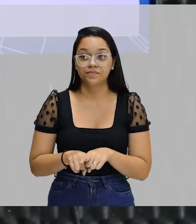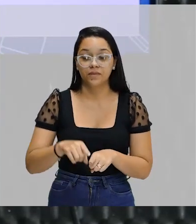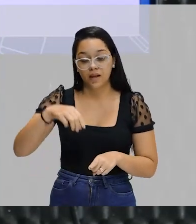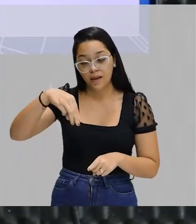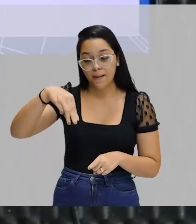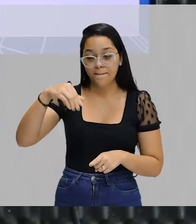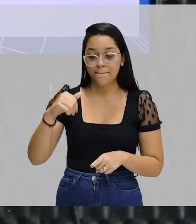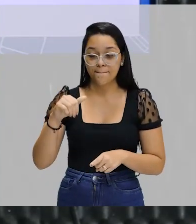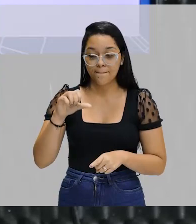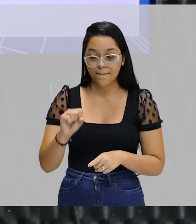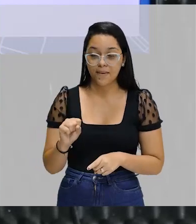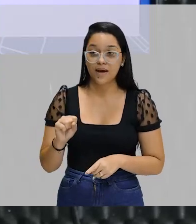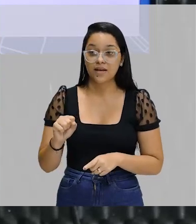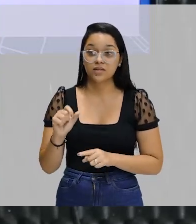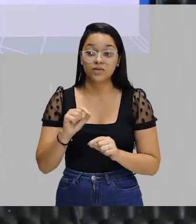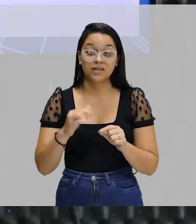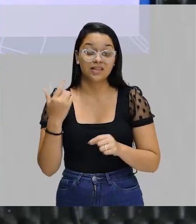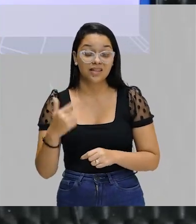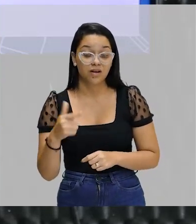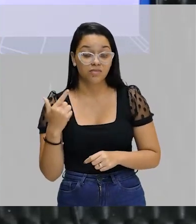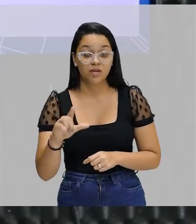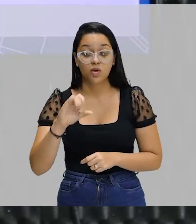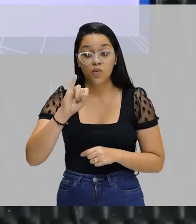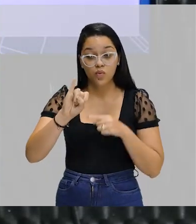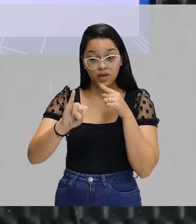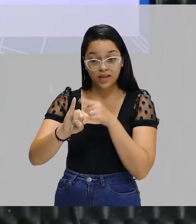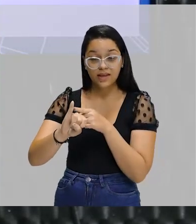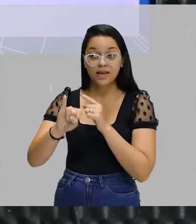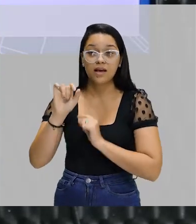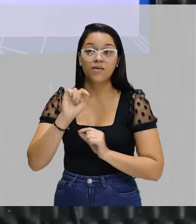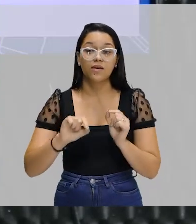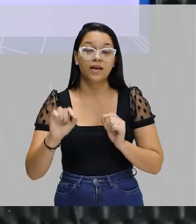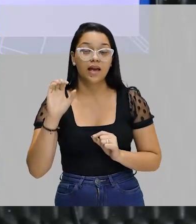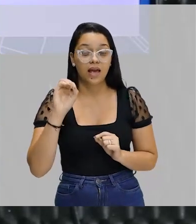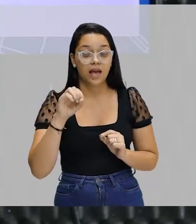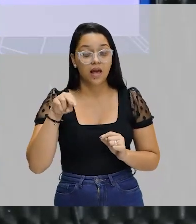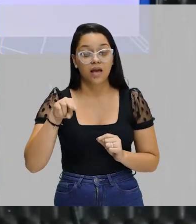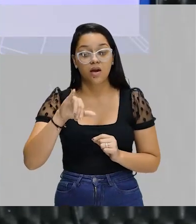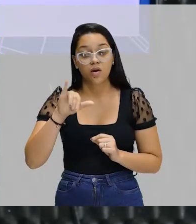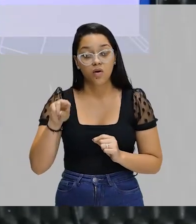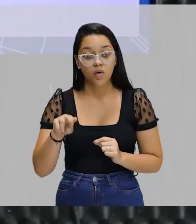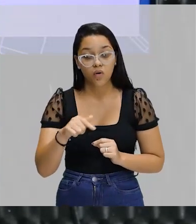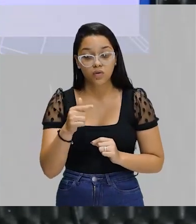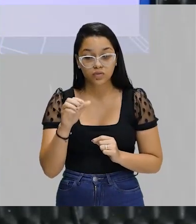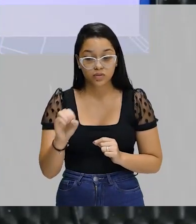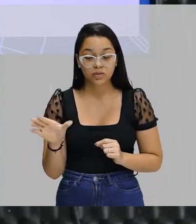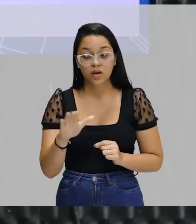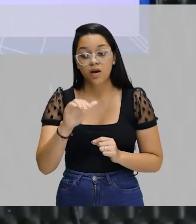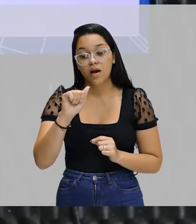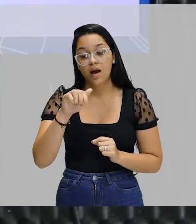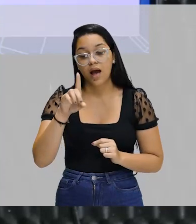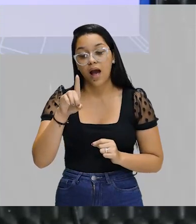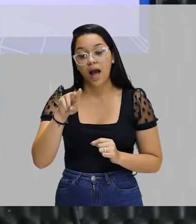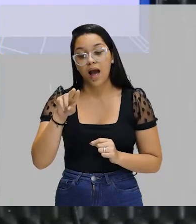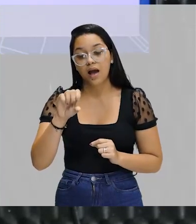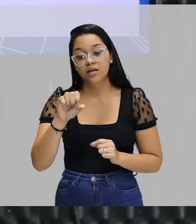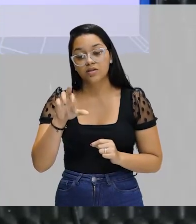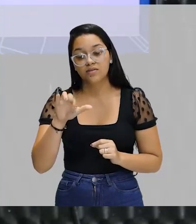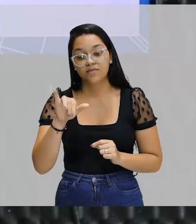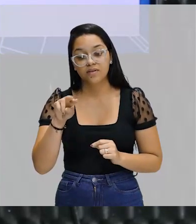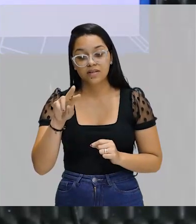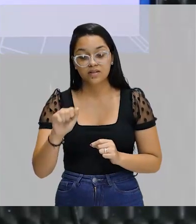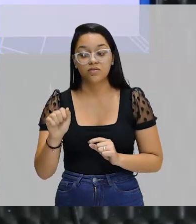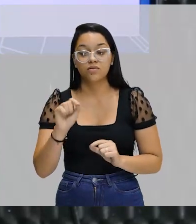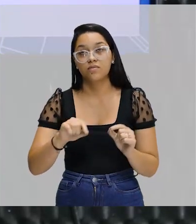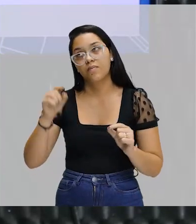mas, sem o i, é conjunção adversativa, que dá